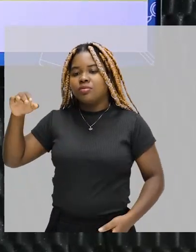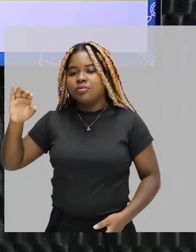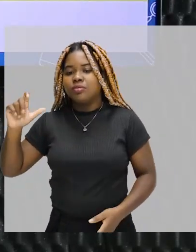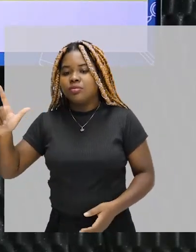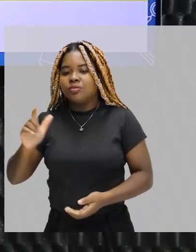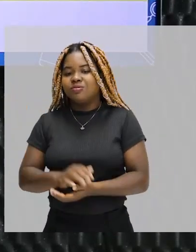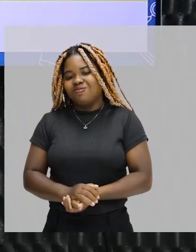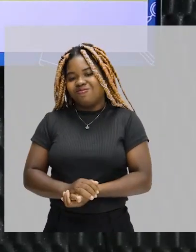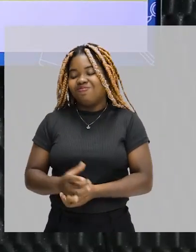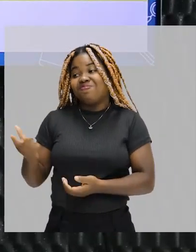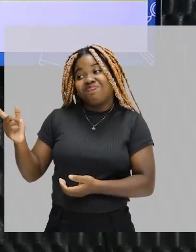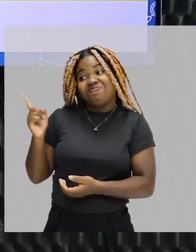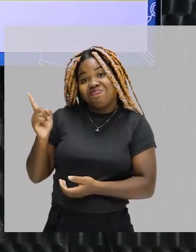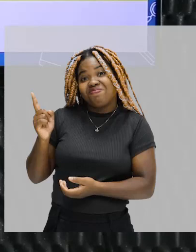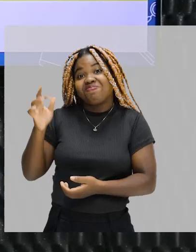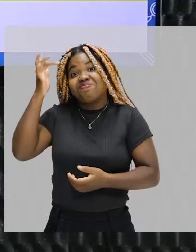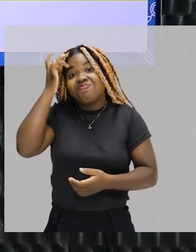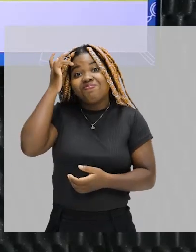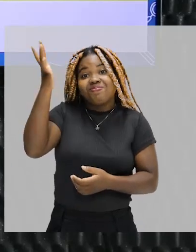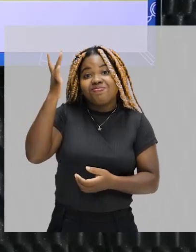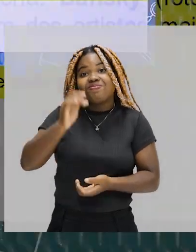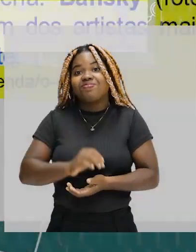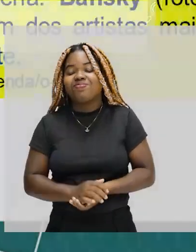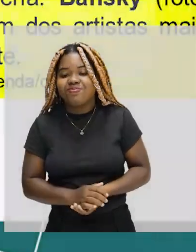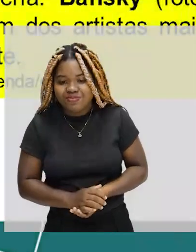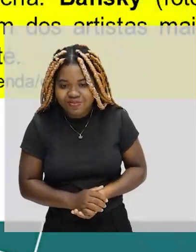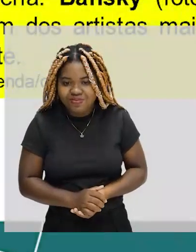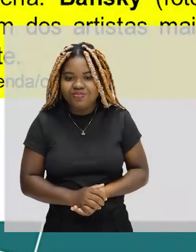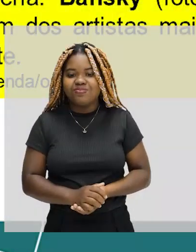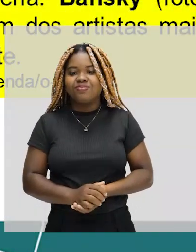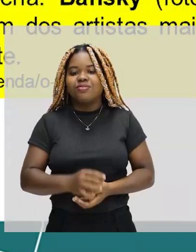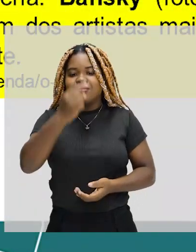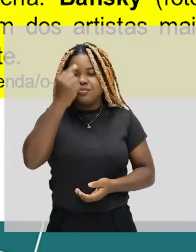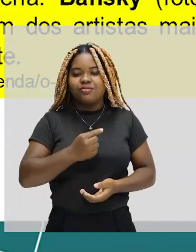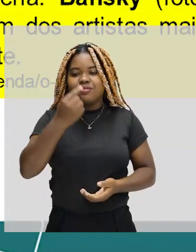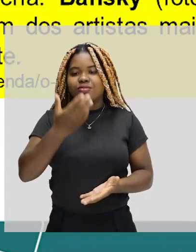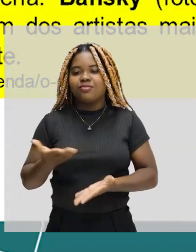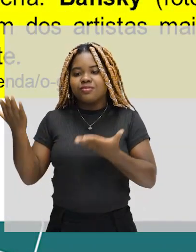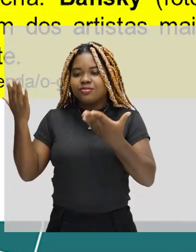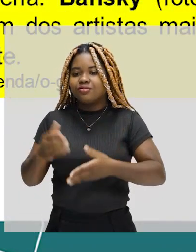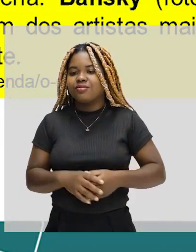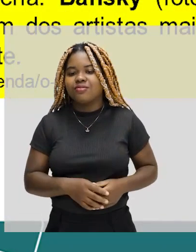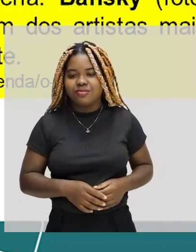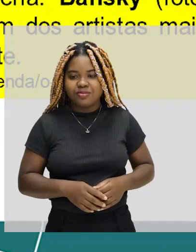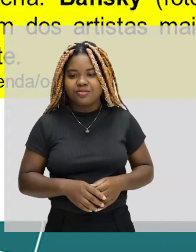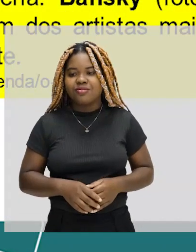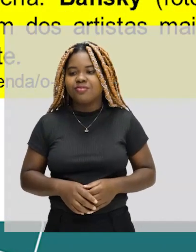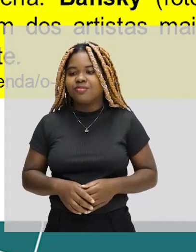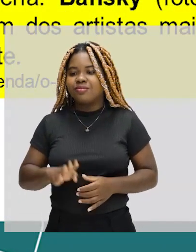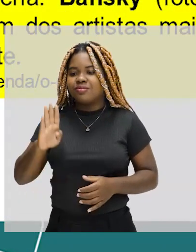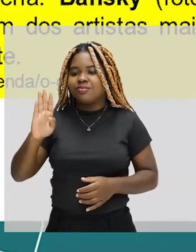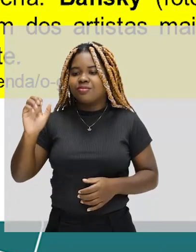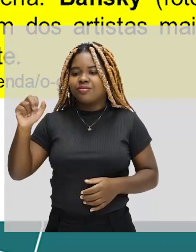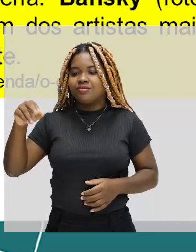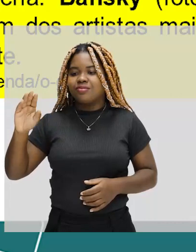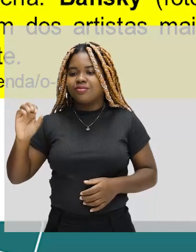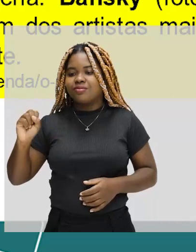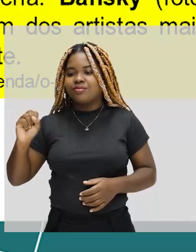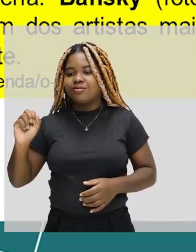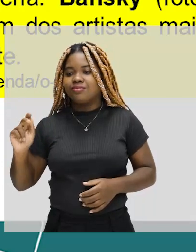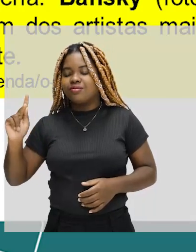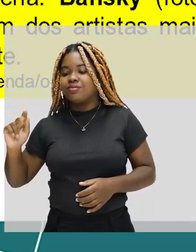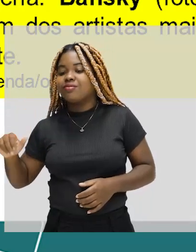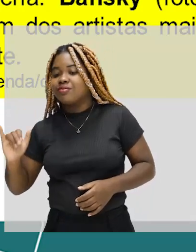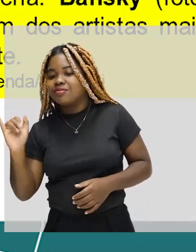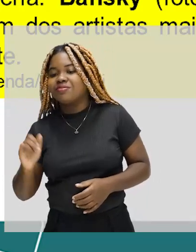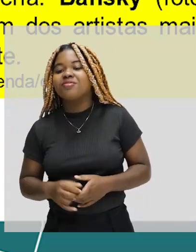Esse talvez seja um dos mais fáceis e mais rápidos. Uma das figuras mais conhecidas do stencil é o Benski, que eu já estou acostumado a falar. Sou fã do Benski. Por